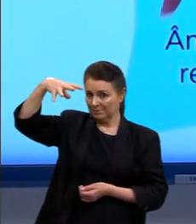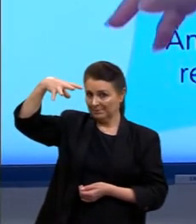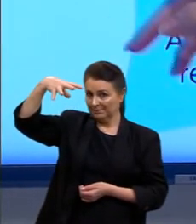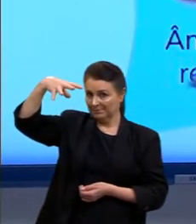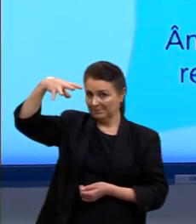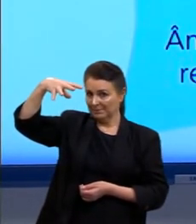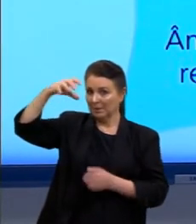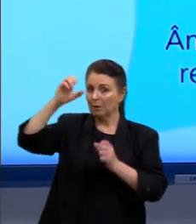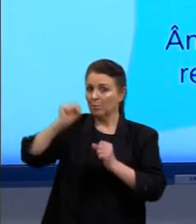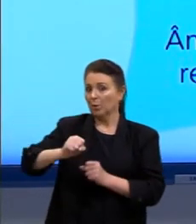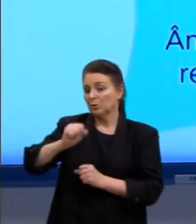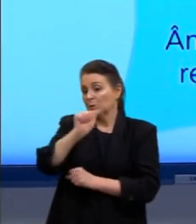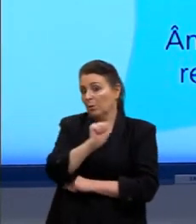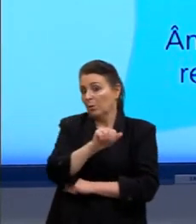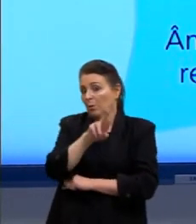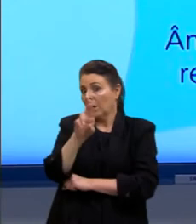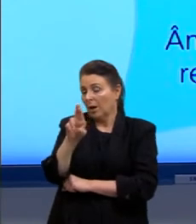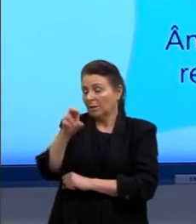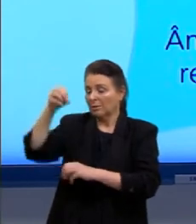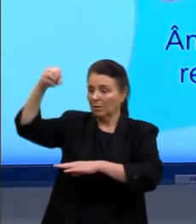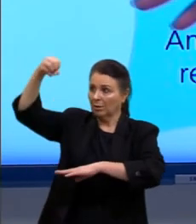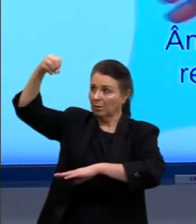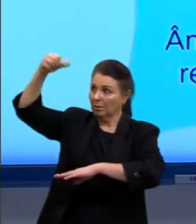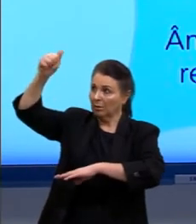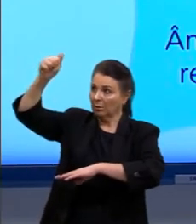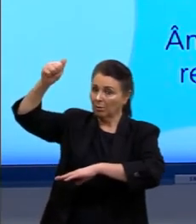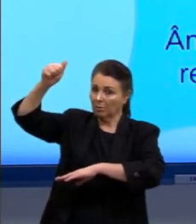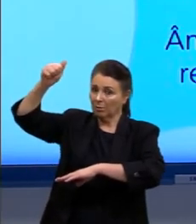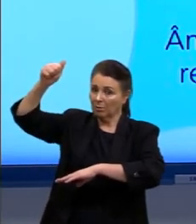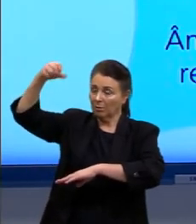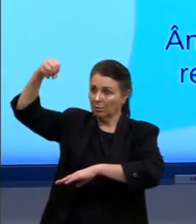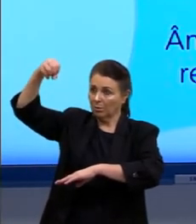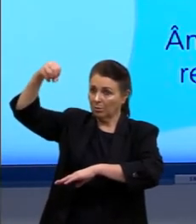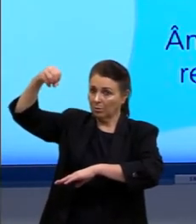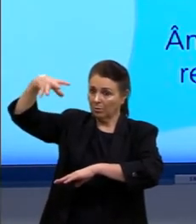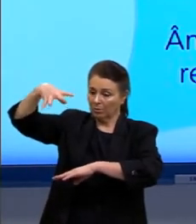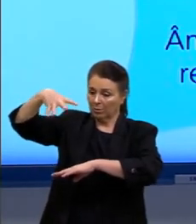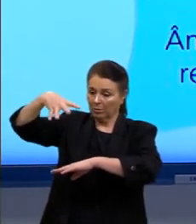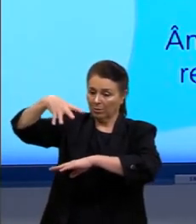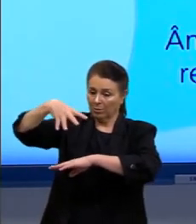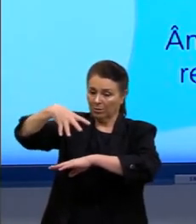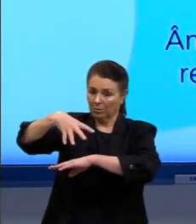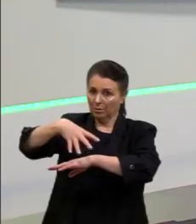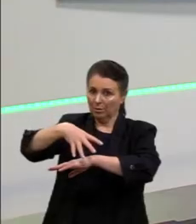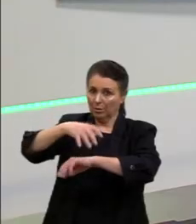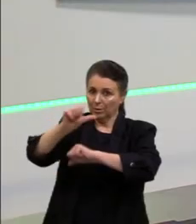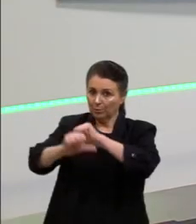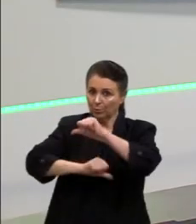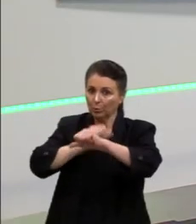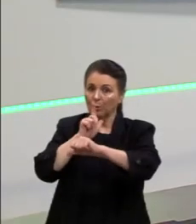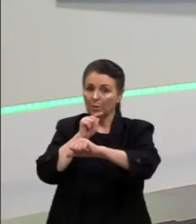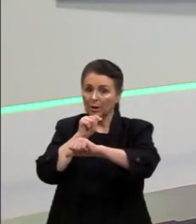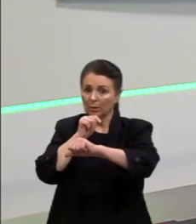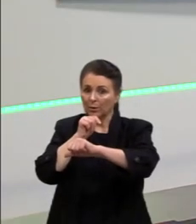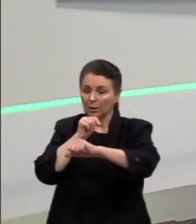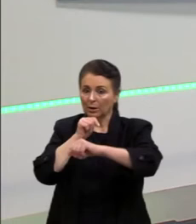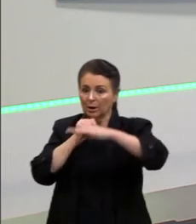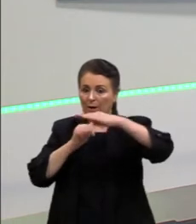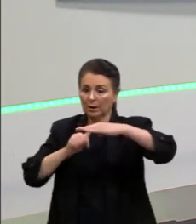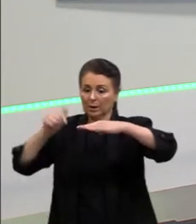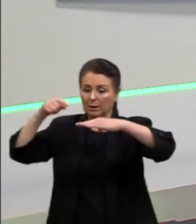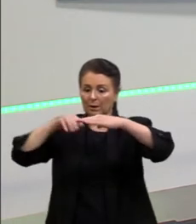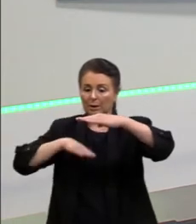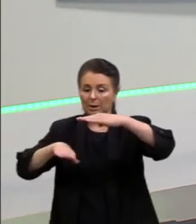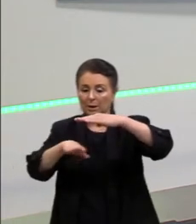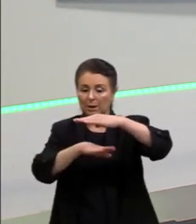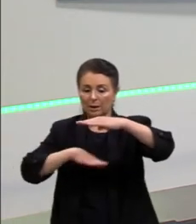Pode ser o ar, né, como está aqui na imagem. E depois a luz, então, passou para a água, que é um meio dois. Pode ser outros